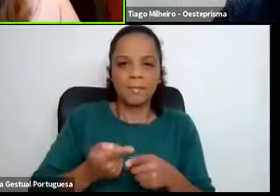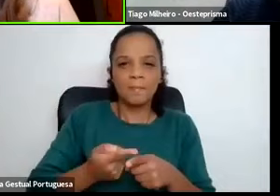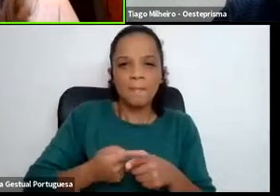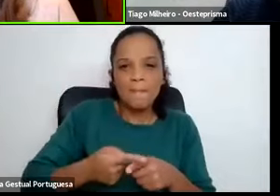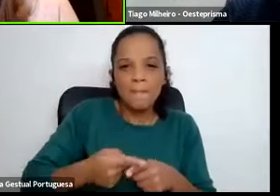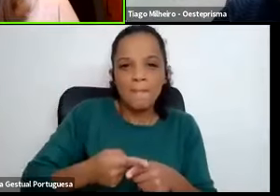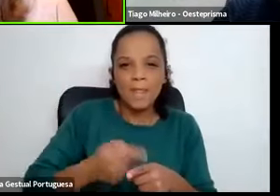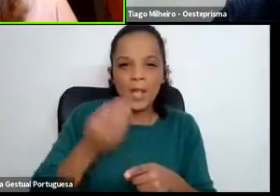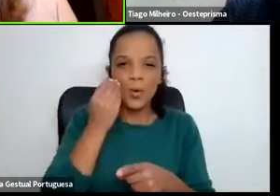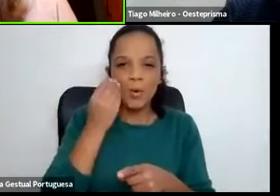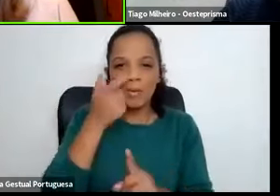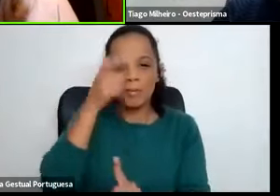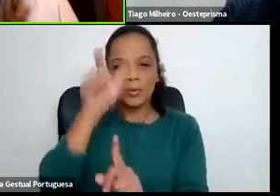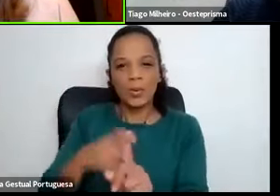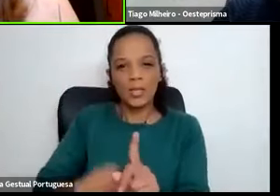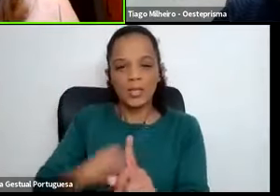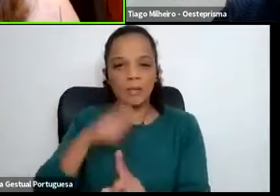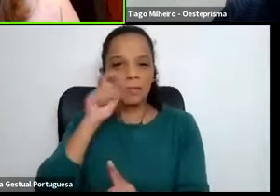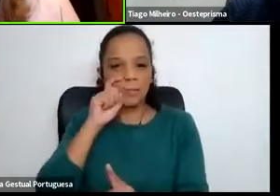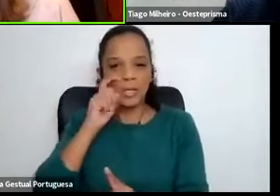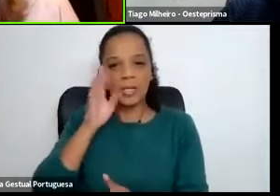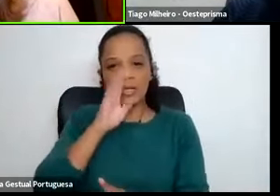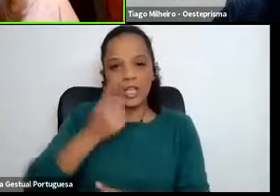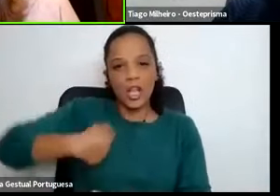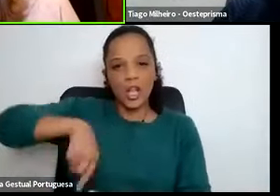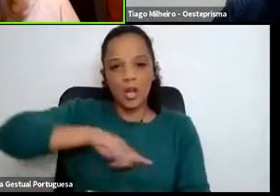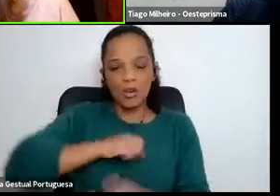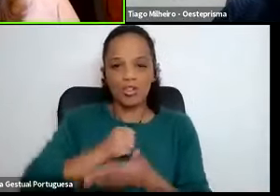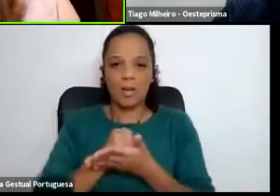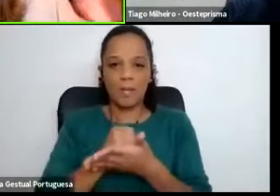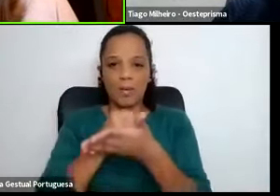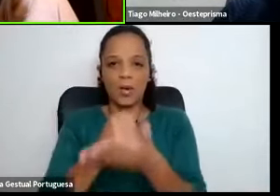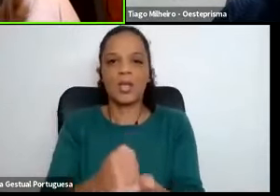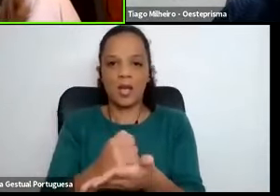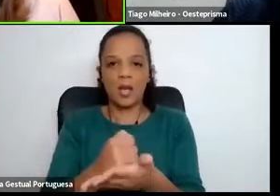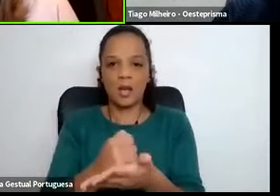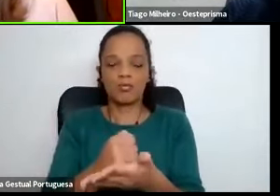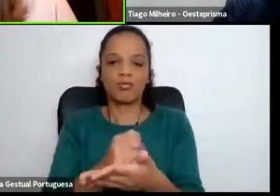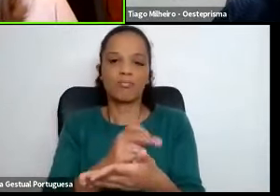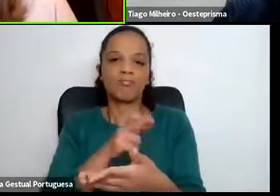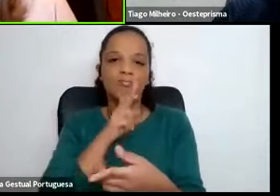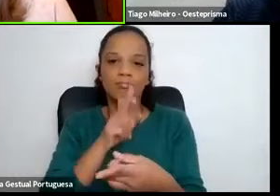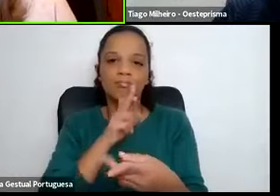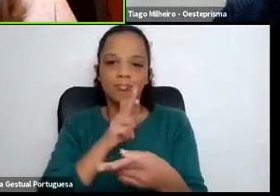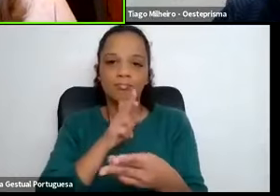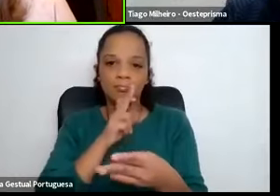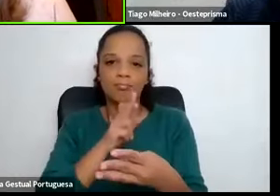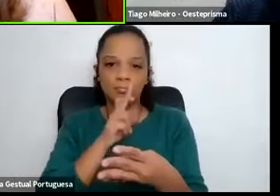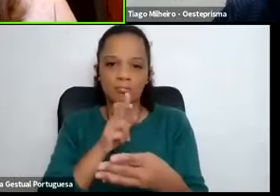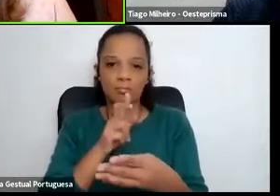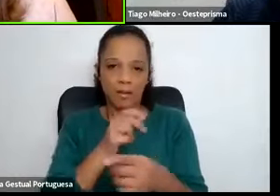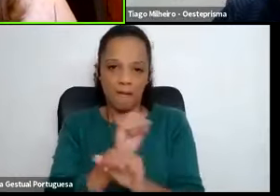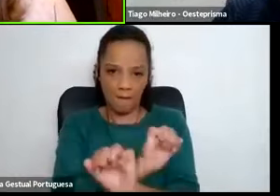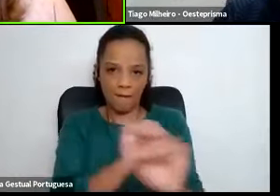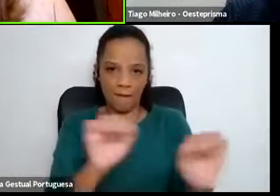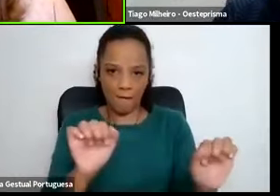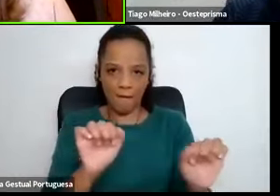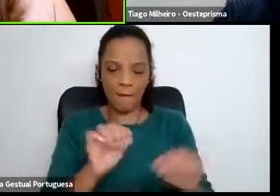sente mais segura quando nós damos esse apoio nas respostas que eles dão.